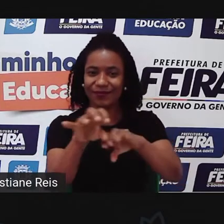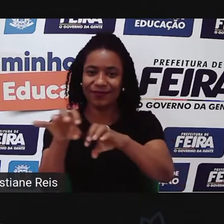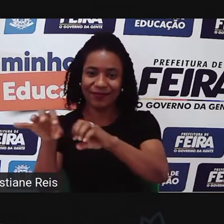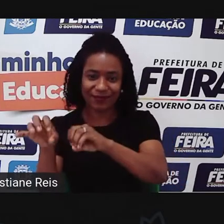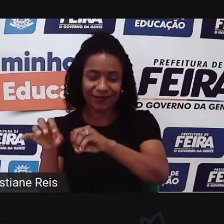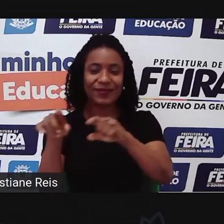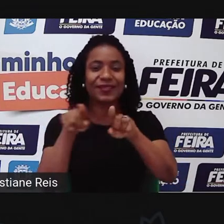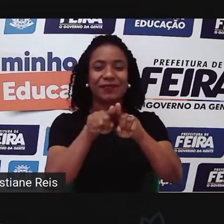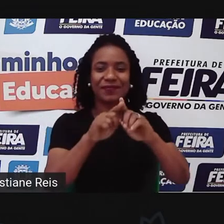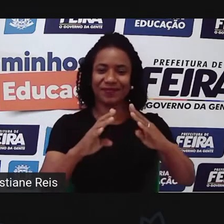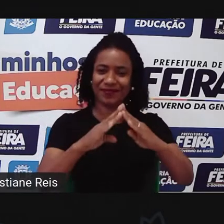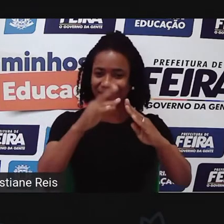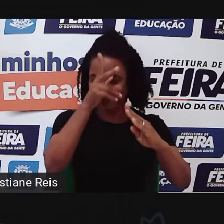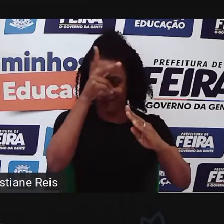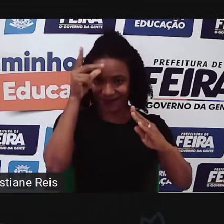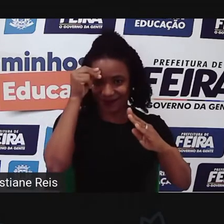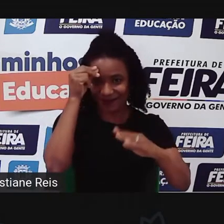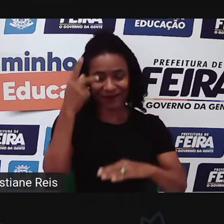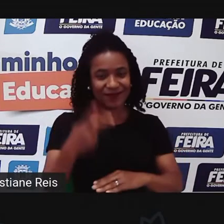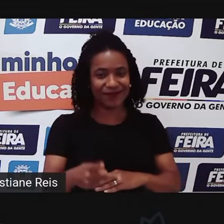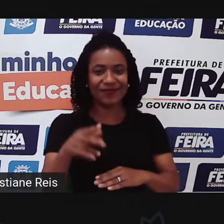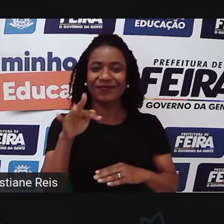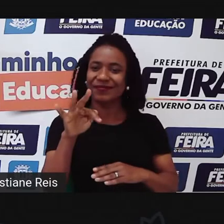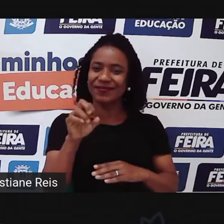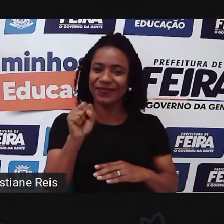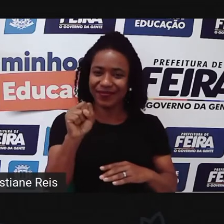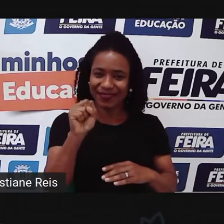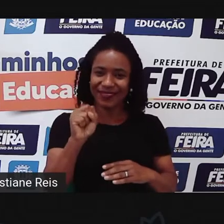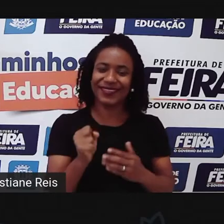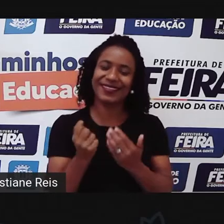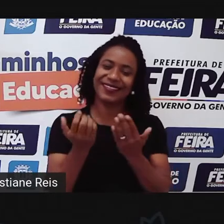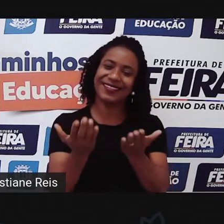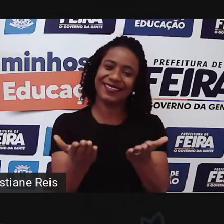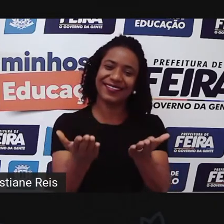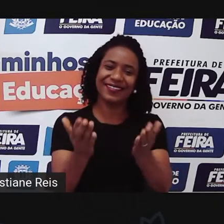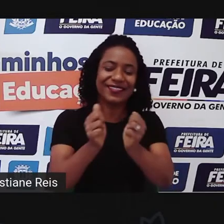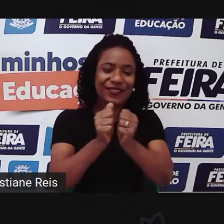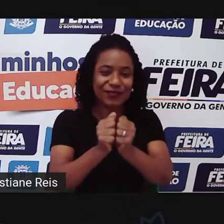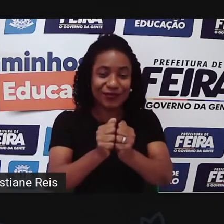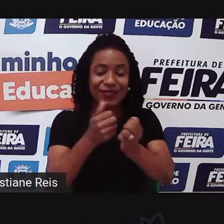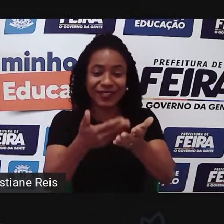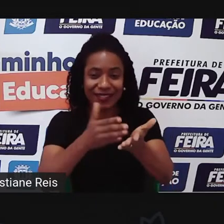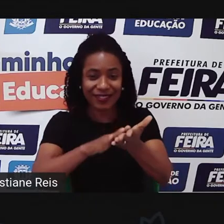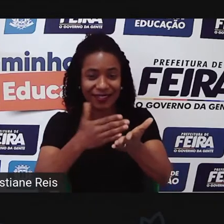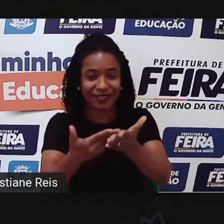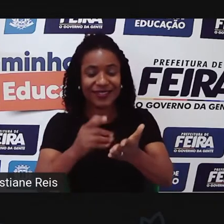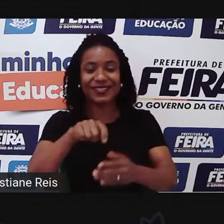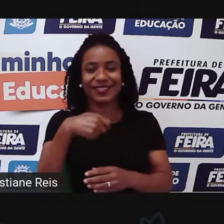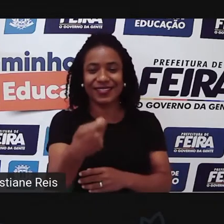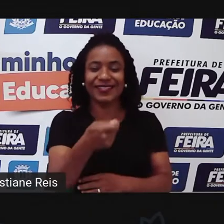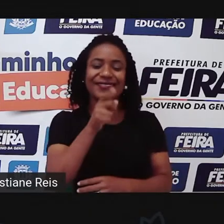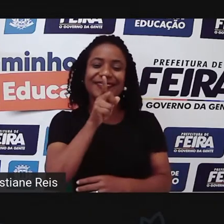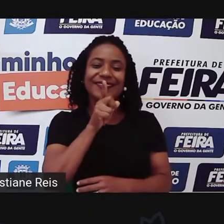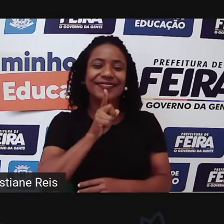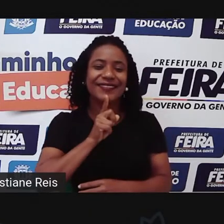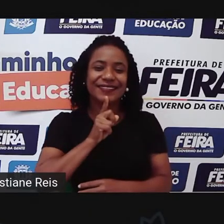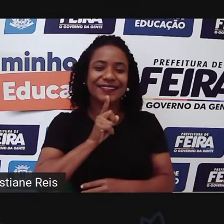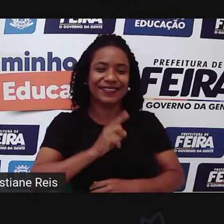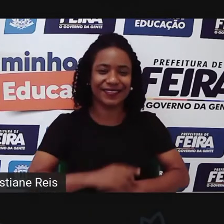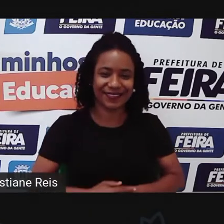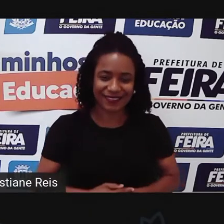e da Prefeitura Municipal de Feira de Santana. E ao nosso lado, a nossa intérprete, Cristiane Reis.